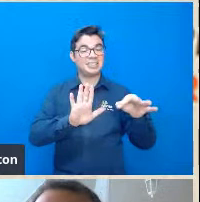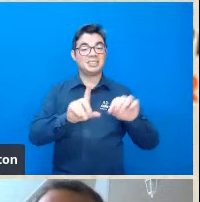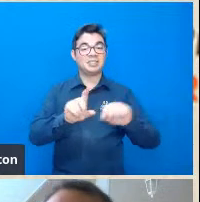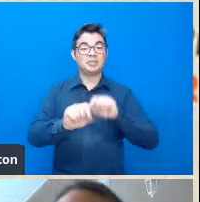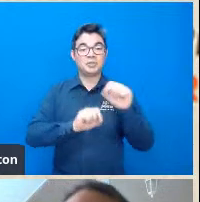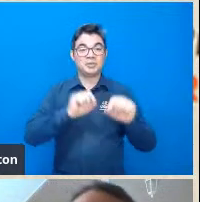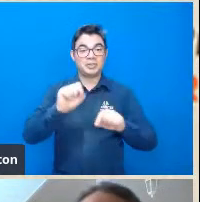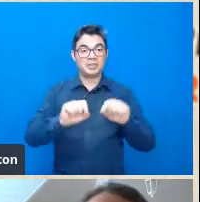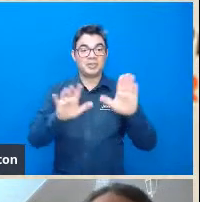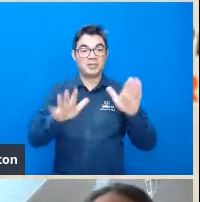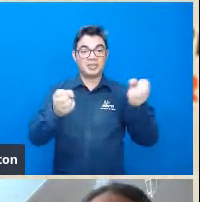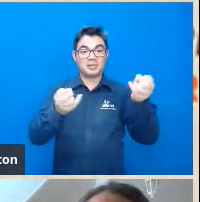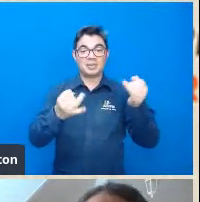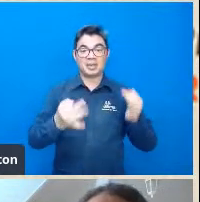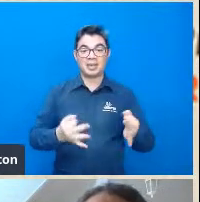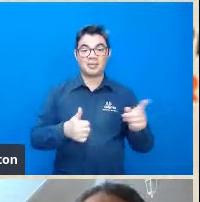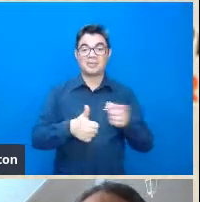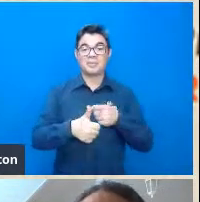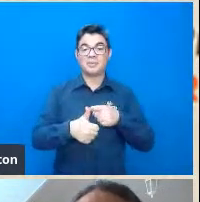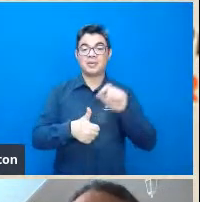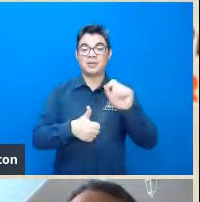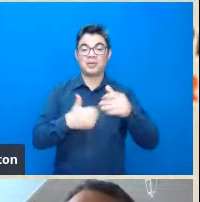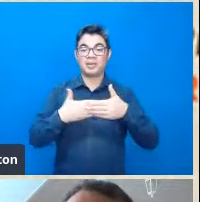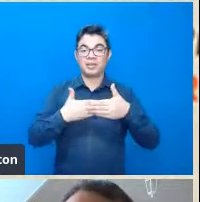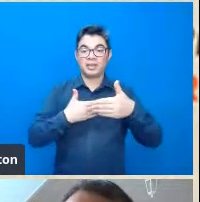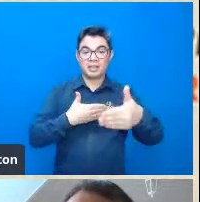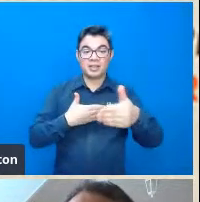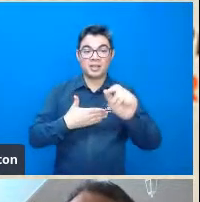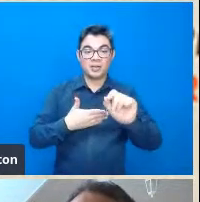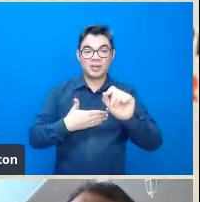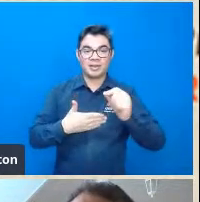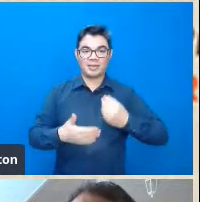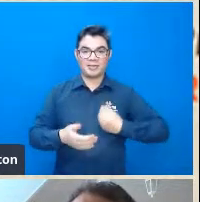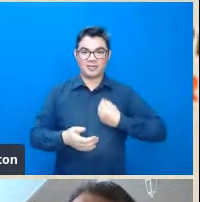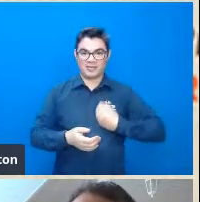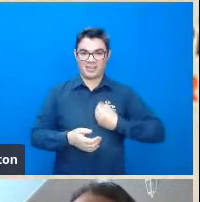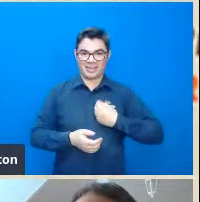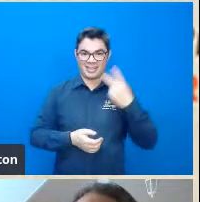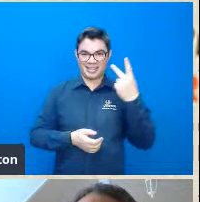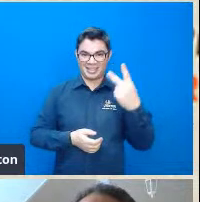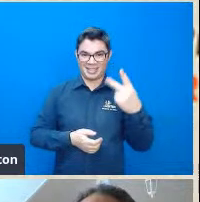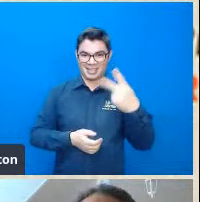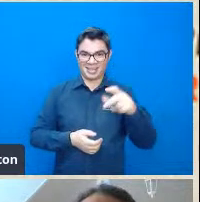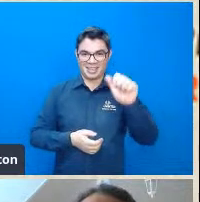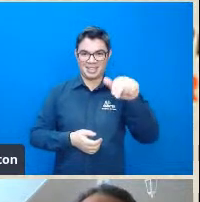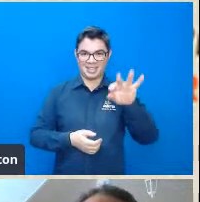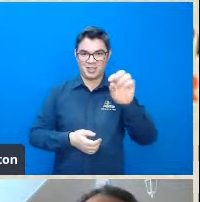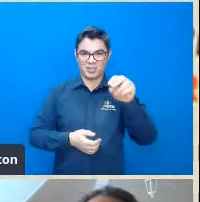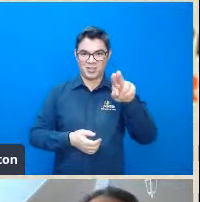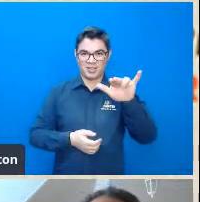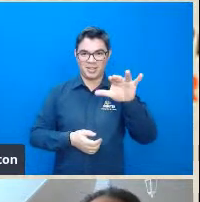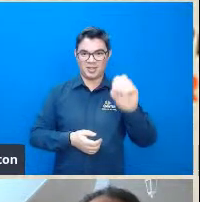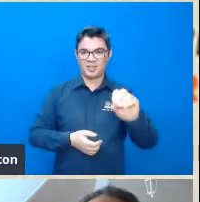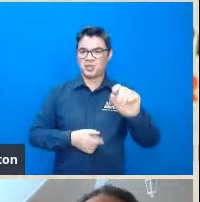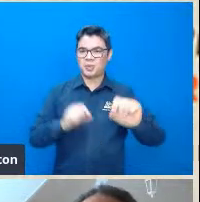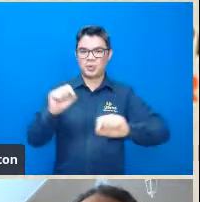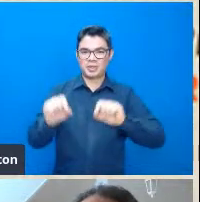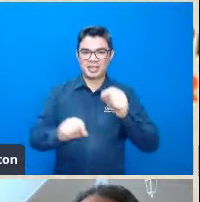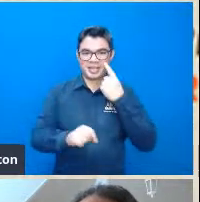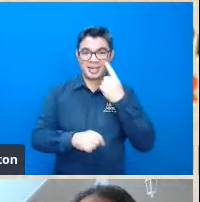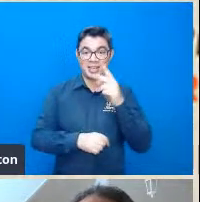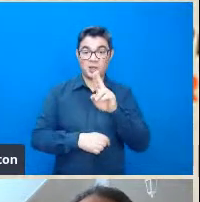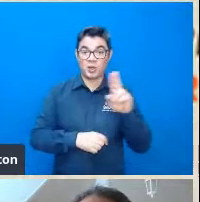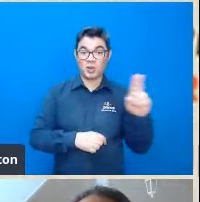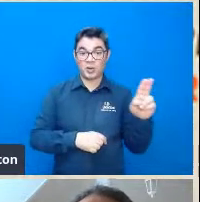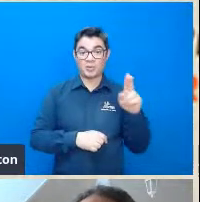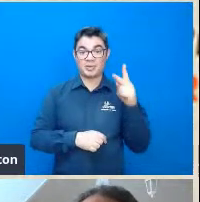vou falar primeiramente a primeira parte um pouquinho sobre a vida do do Antônio Cristofoletti então o o nome